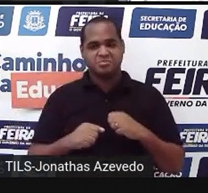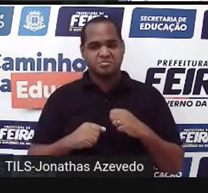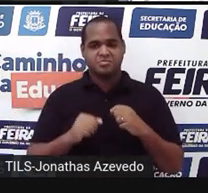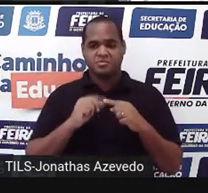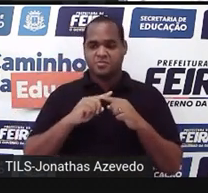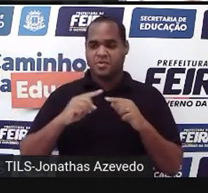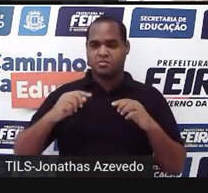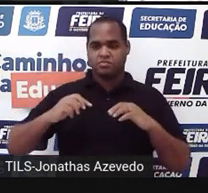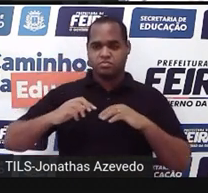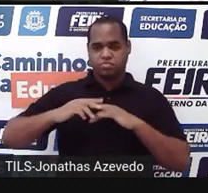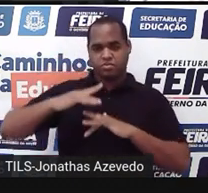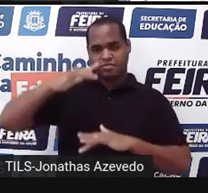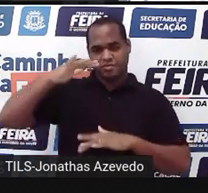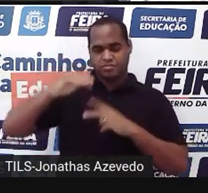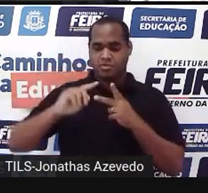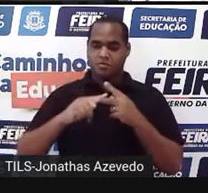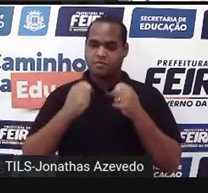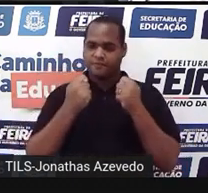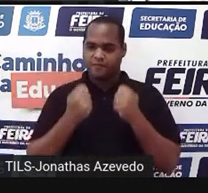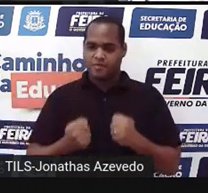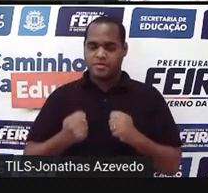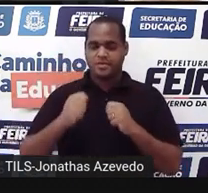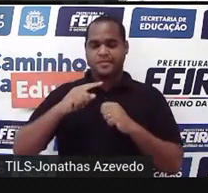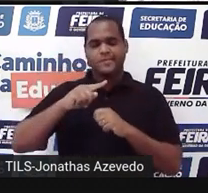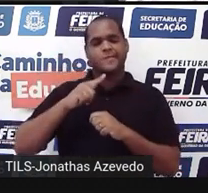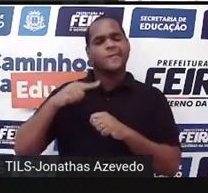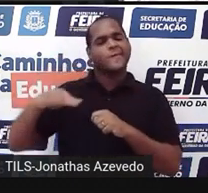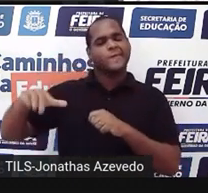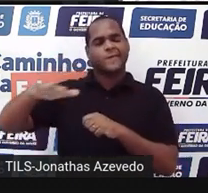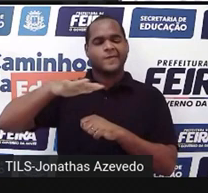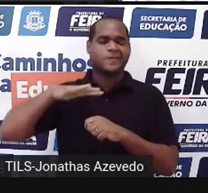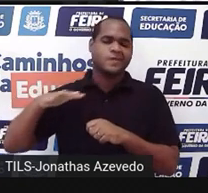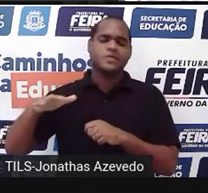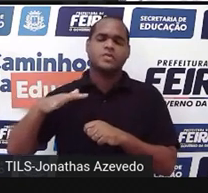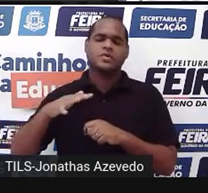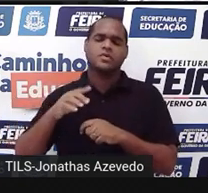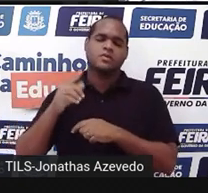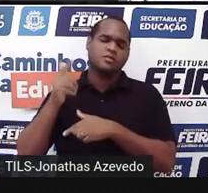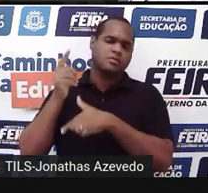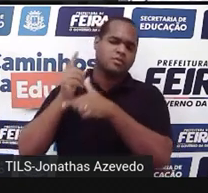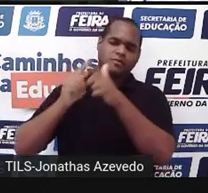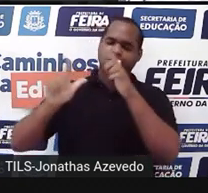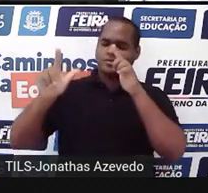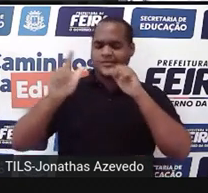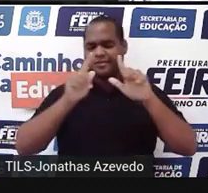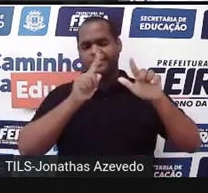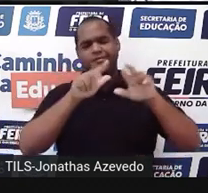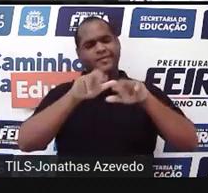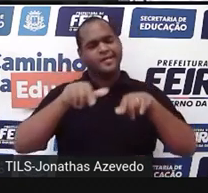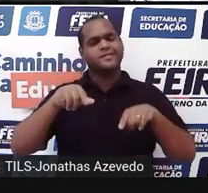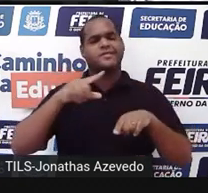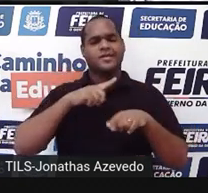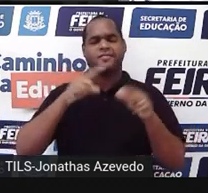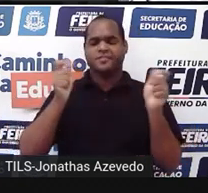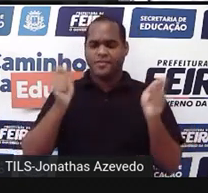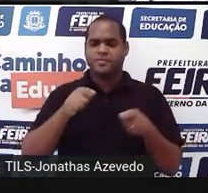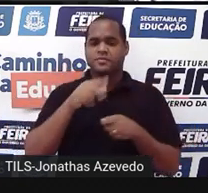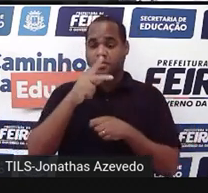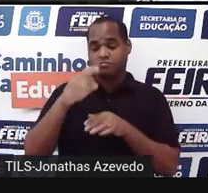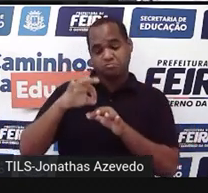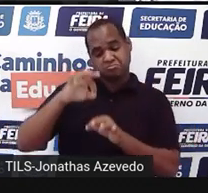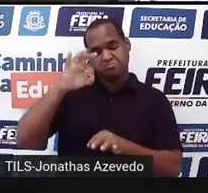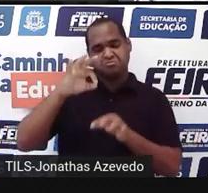capacidade, tem a massa, tem a superfície e tem outras maneiras de medir as coisas, né?